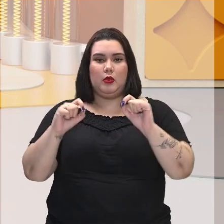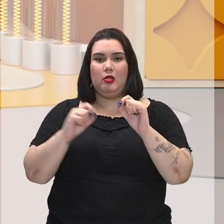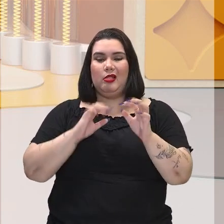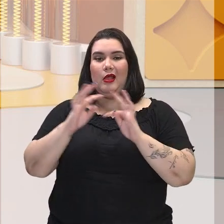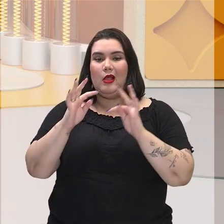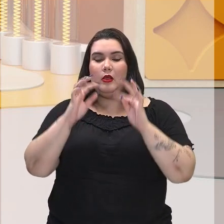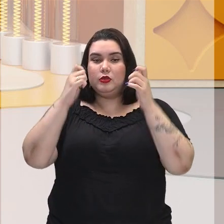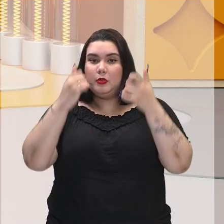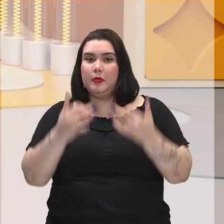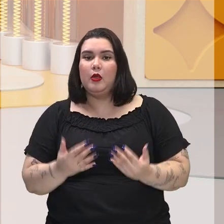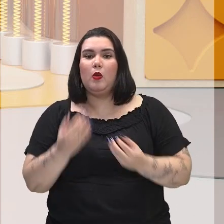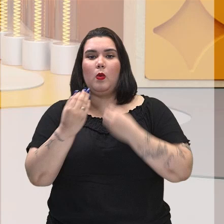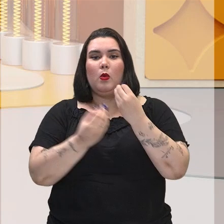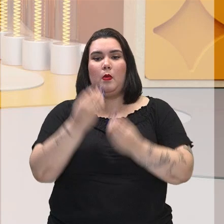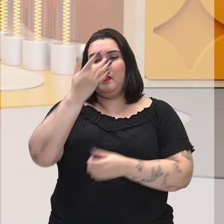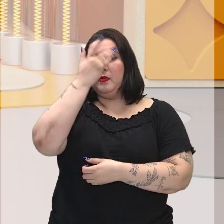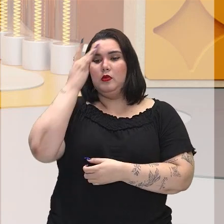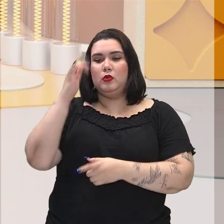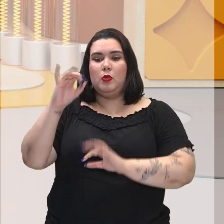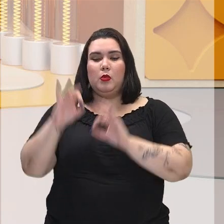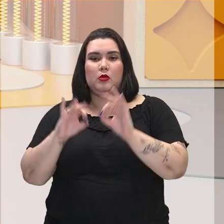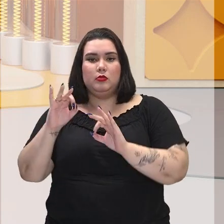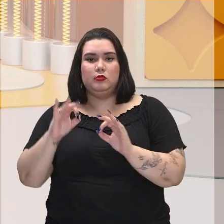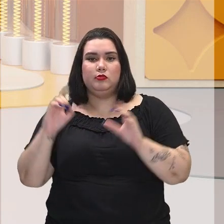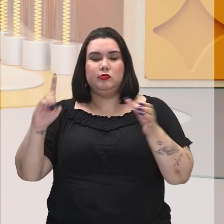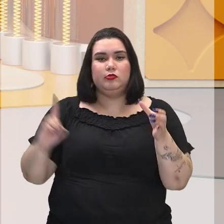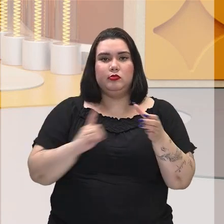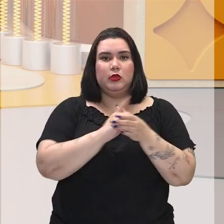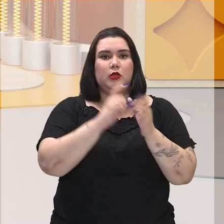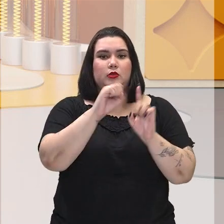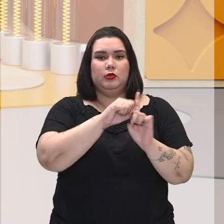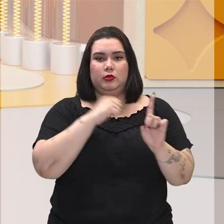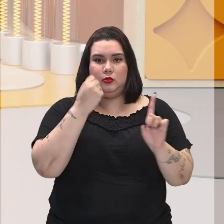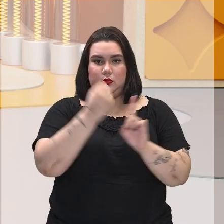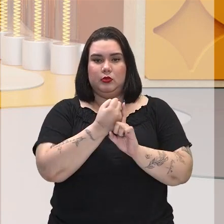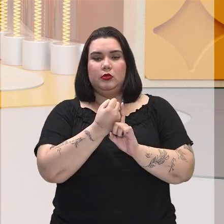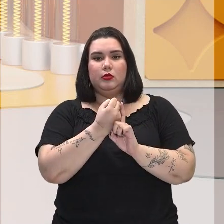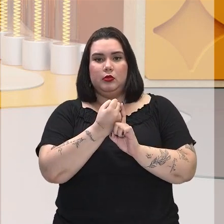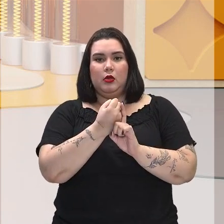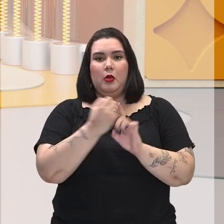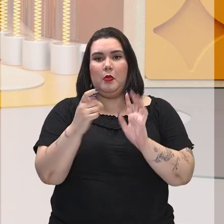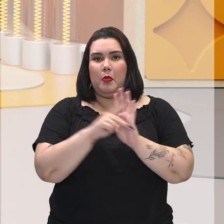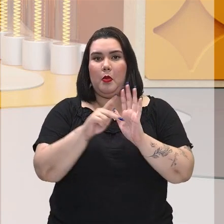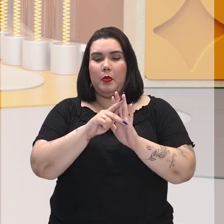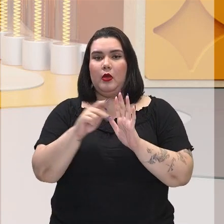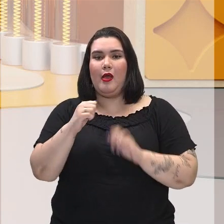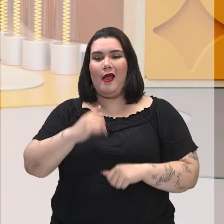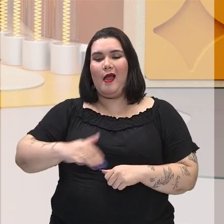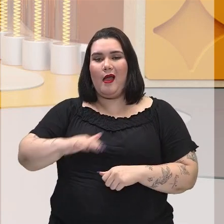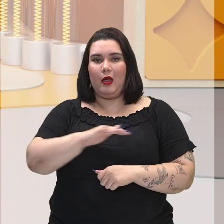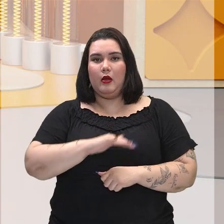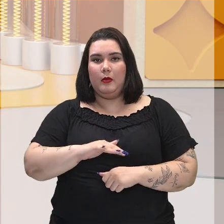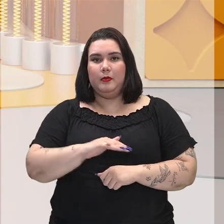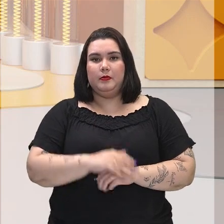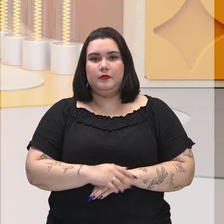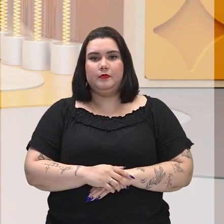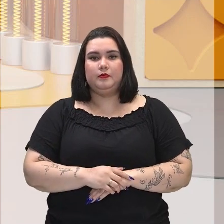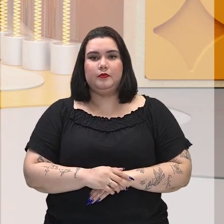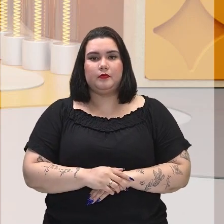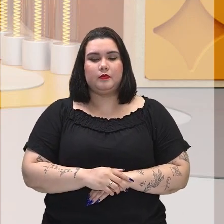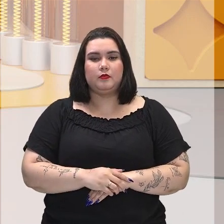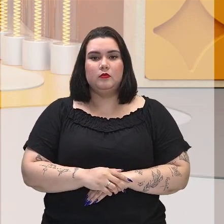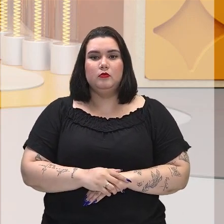essas pessoas devem ser organizadas e inseridas, tá bom? Nessa questão propriamente jurídica da coisa. Leis.